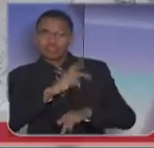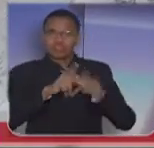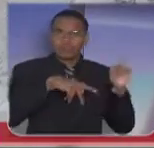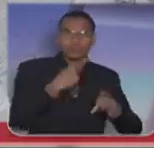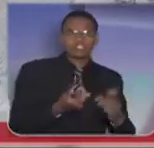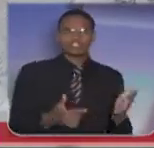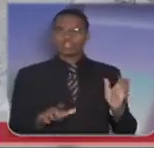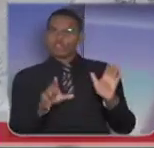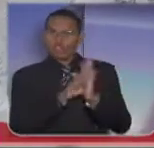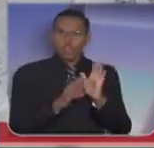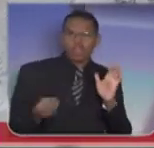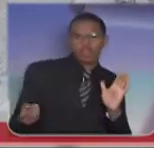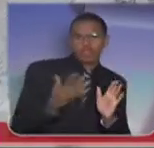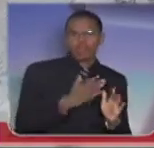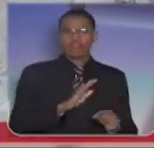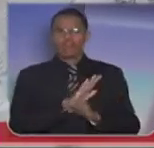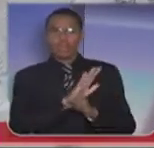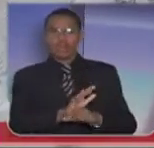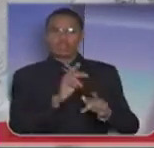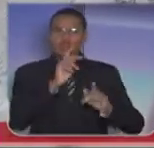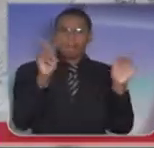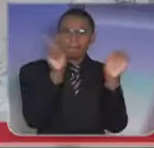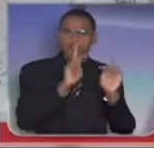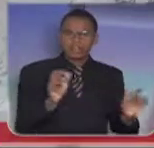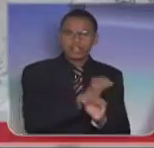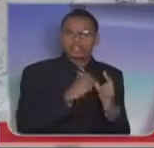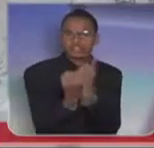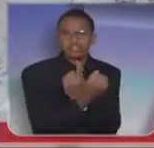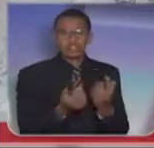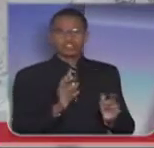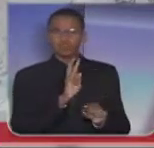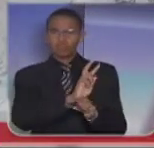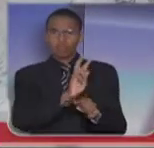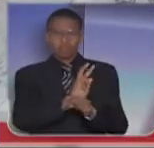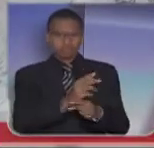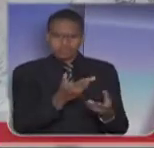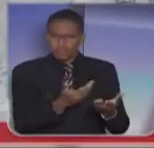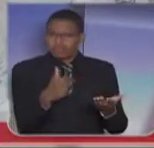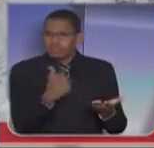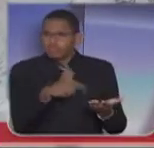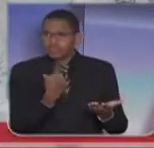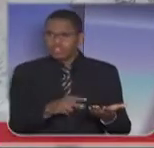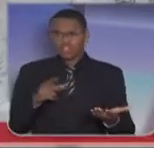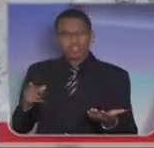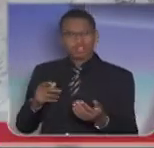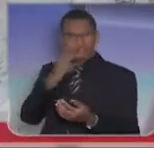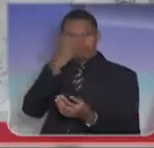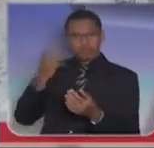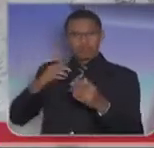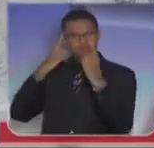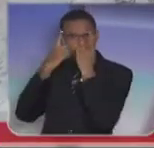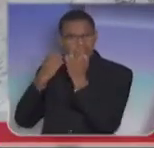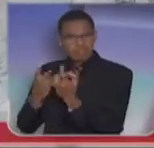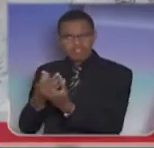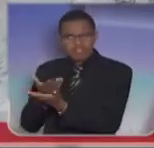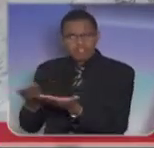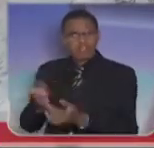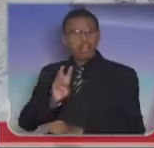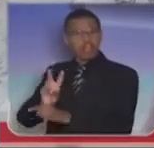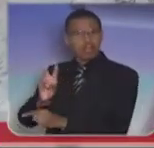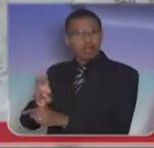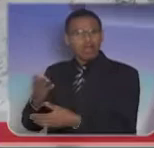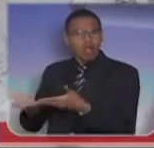ao invés de procurar trazer a paz social, não. Estimula justamente aqueles que praticam o crime. Quem são as vítimas disso, além da